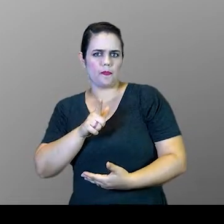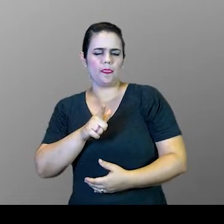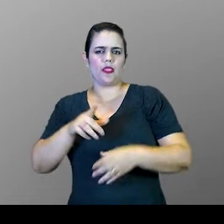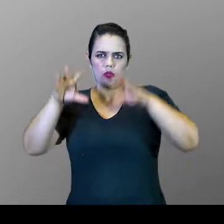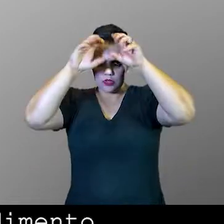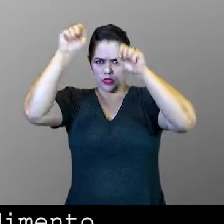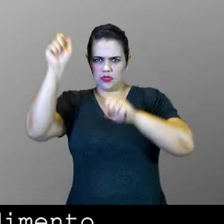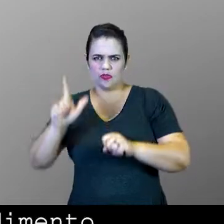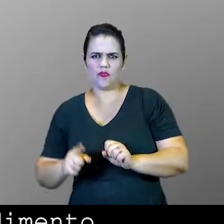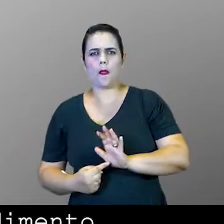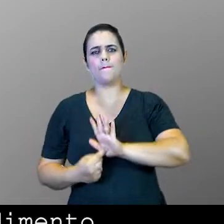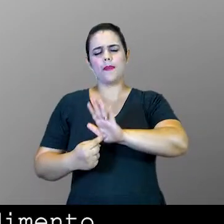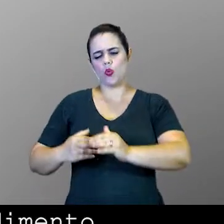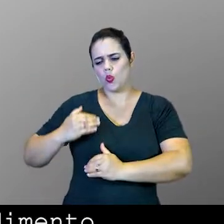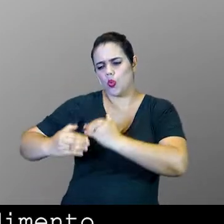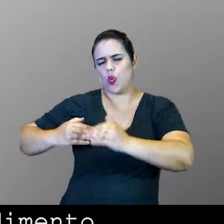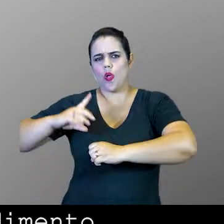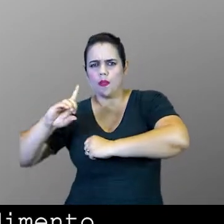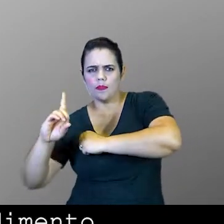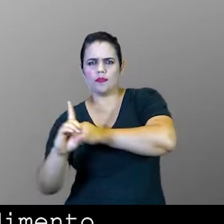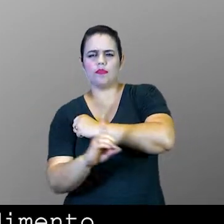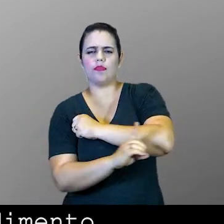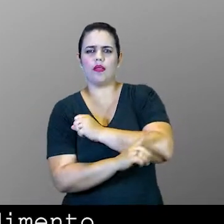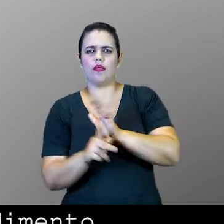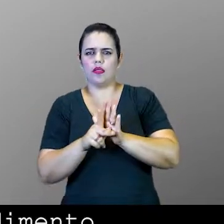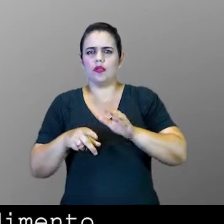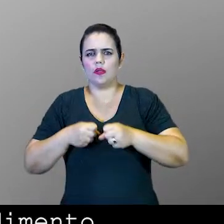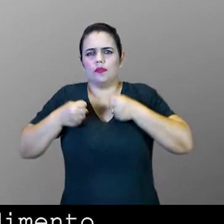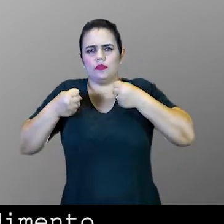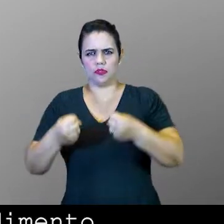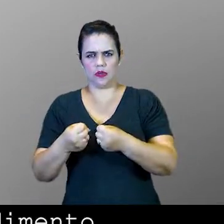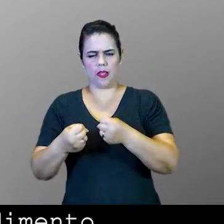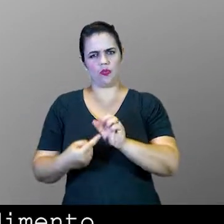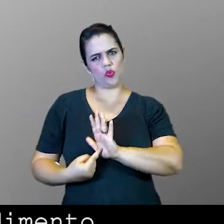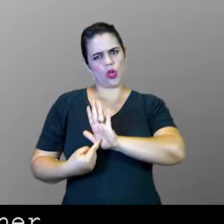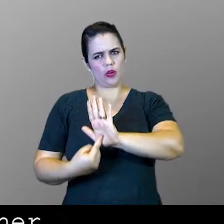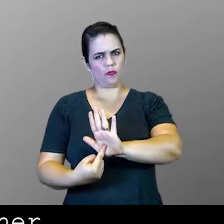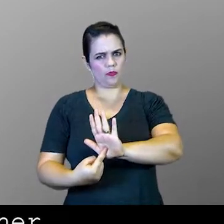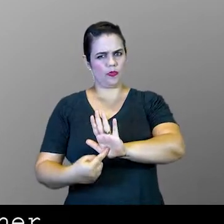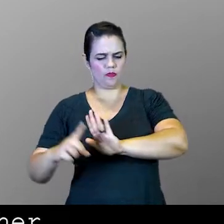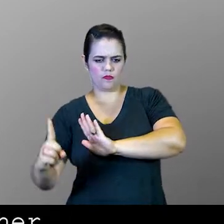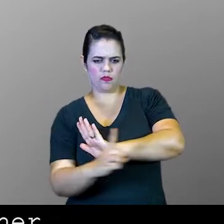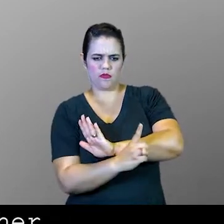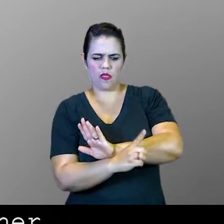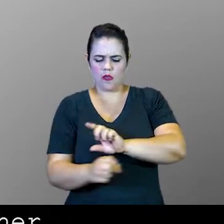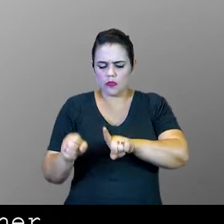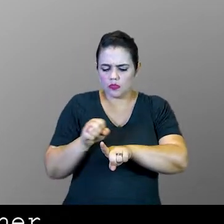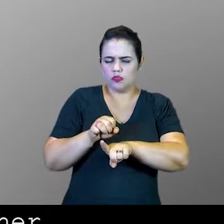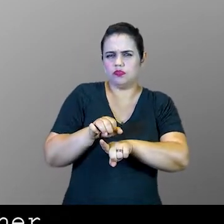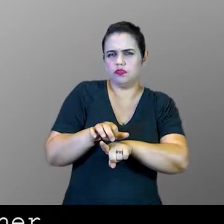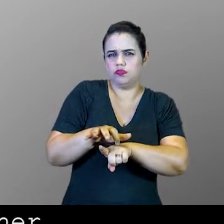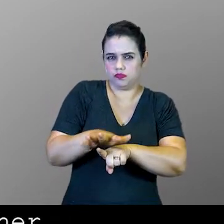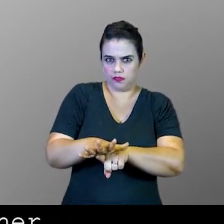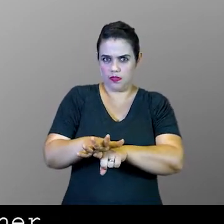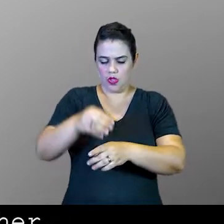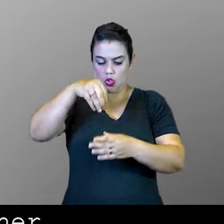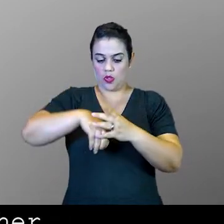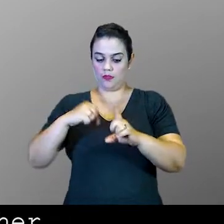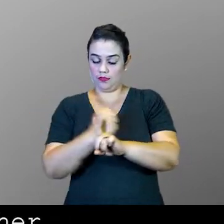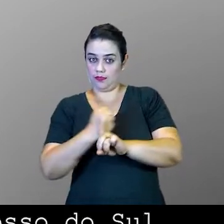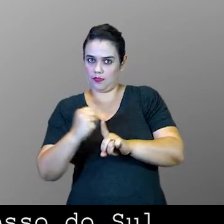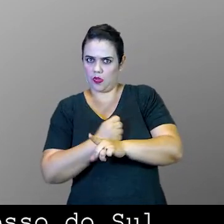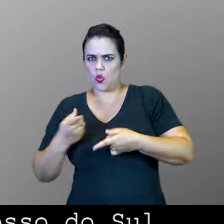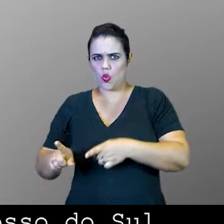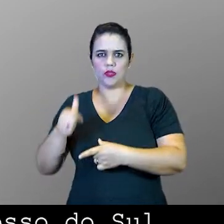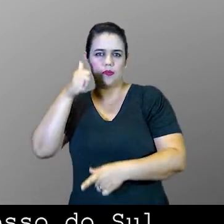TJMS desenvolve o programa Fortalecimento da Rede de Atendimento Enfrentamento à Violência Doméstica contra